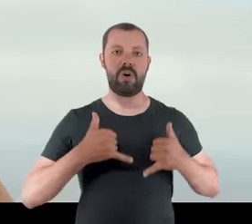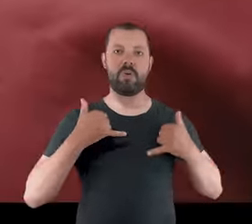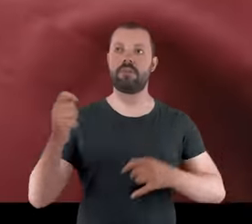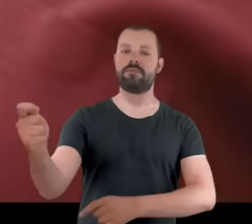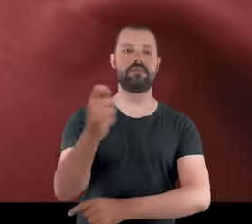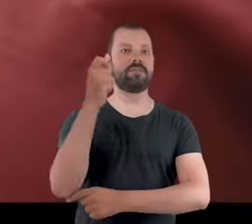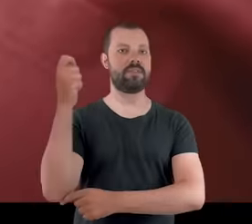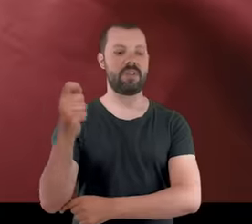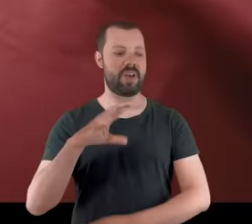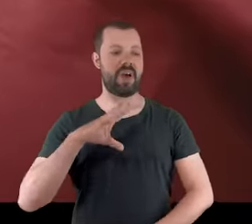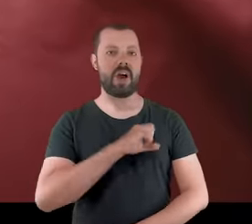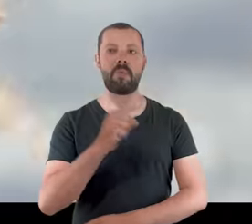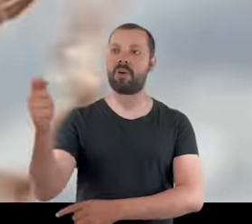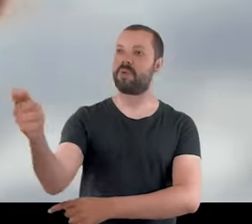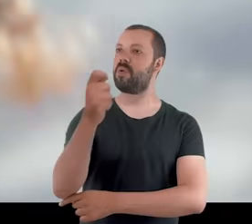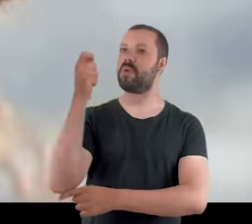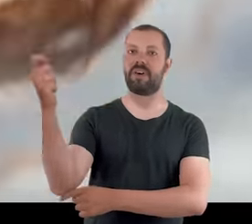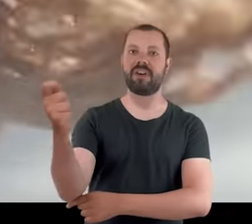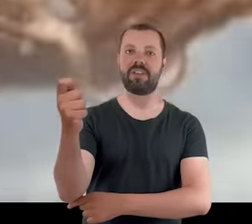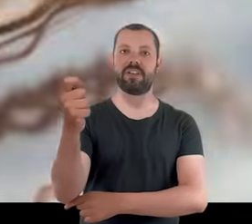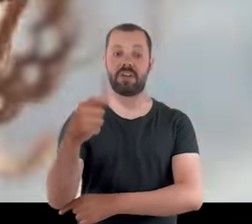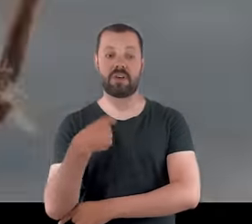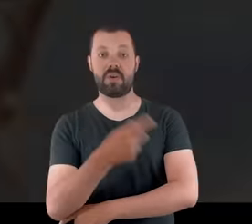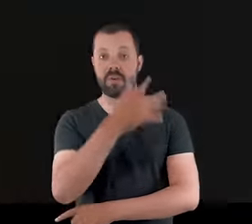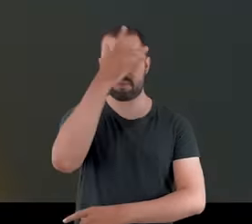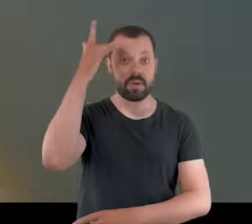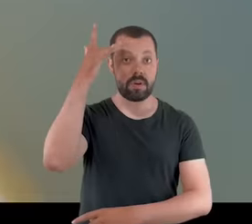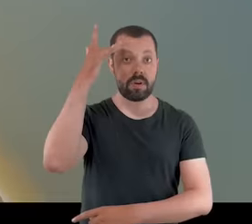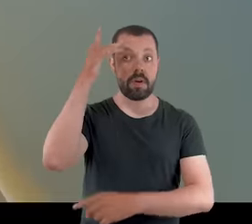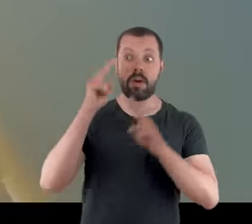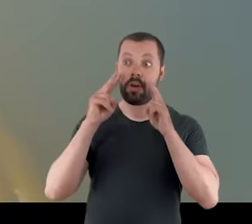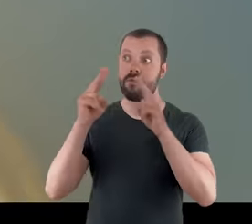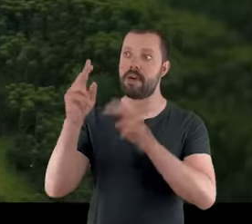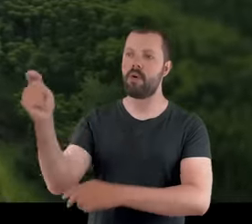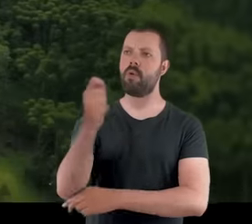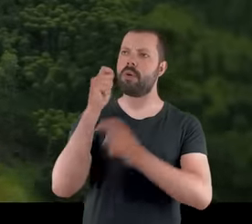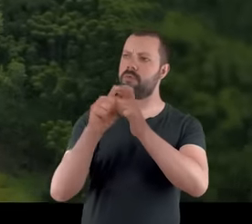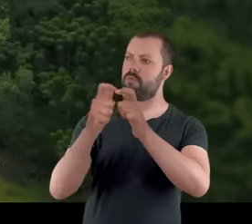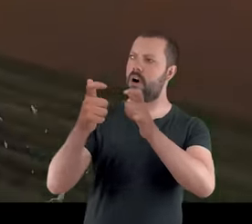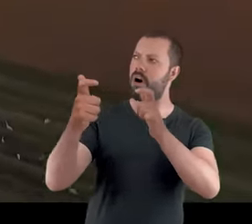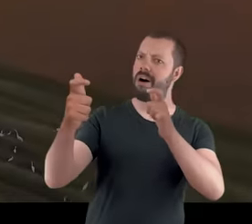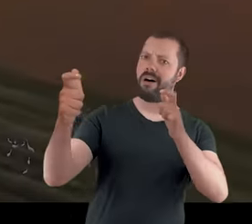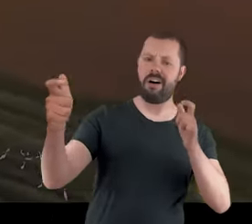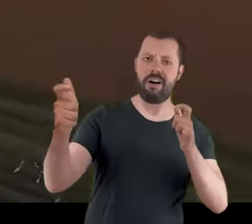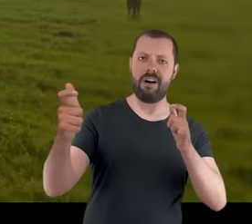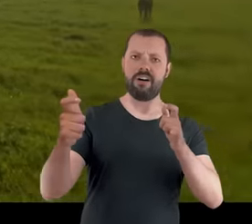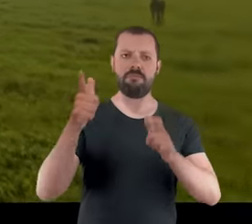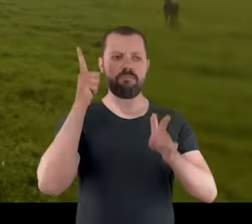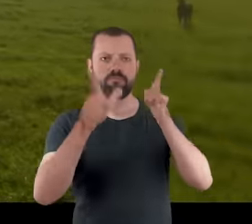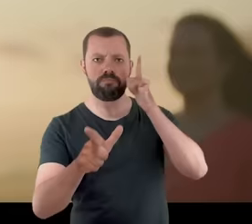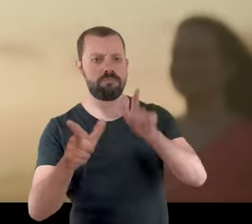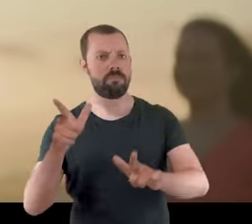O orgulho de ser gaúcho é o amor pela nossa terra, nossa gente. E ver o Rio Grande crescendo novamente,